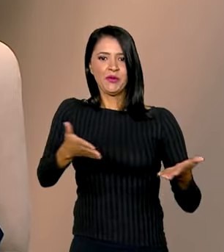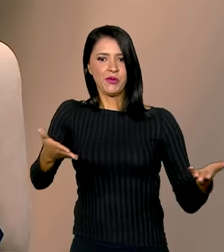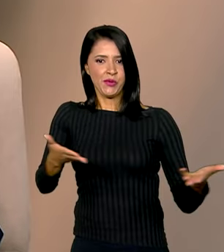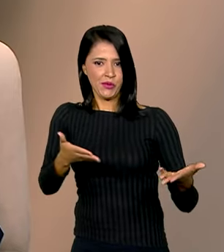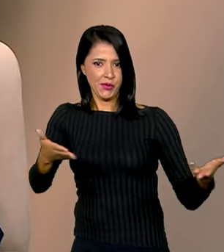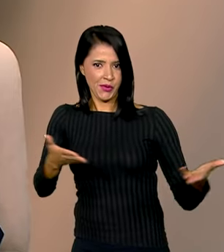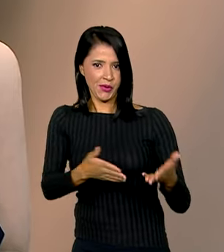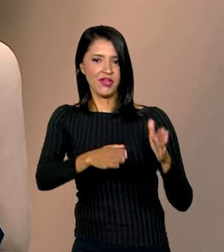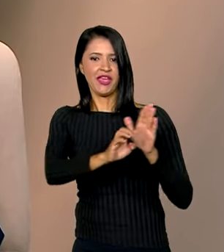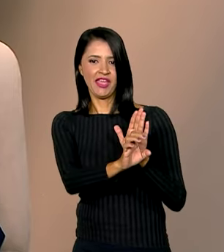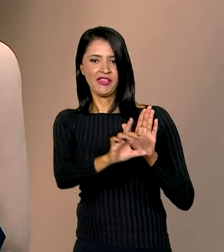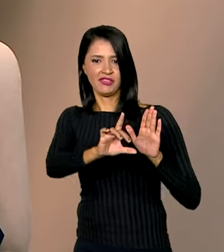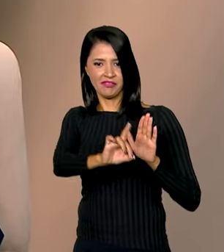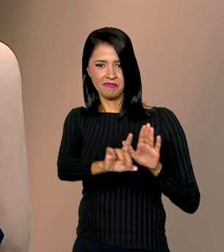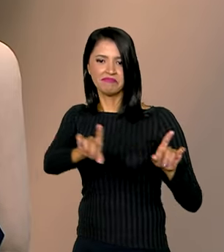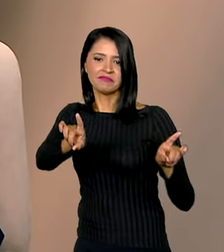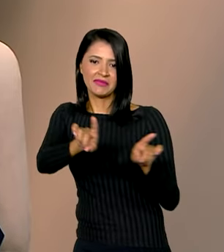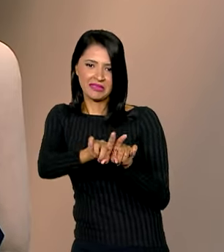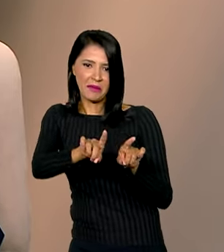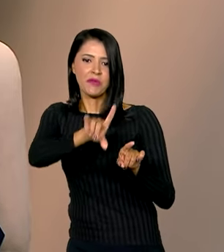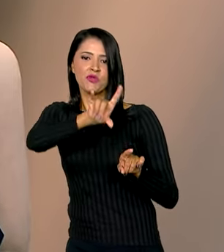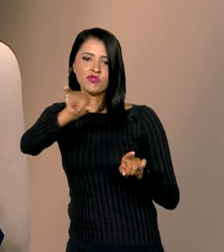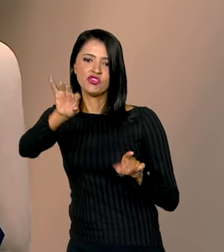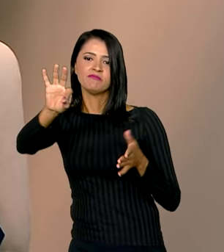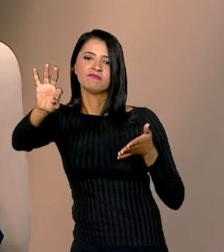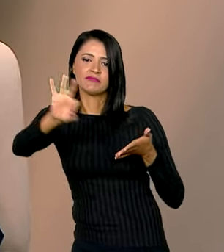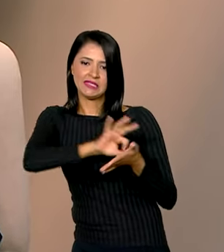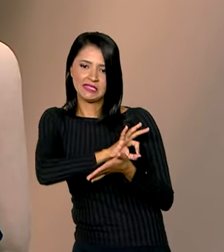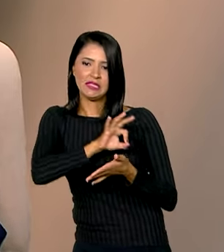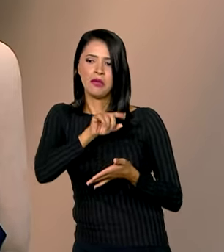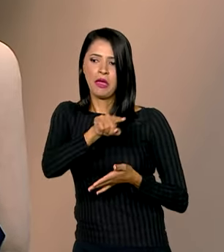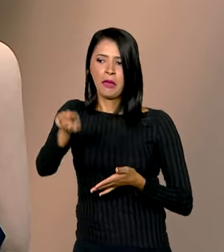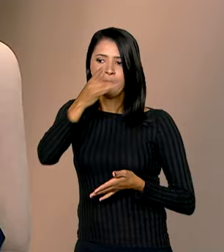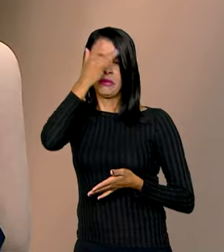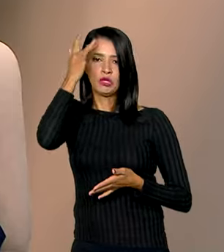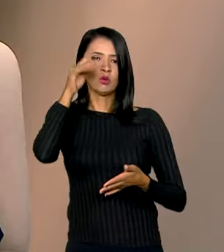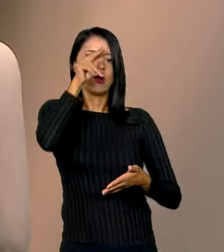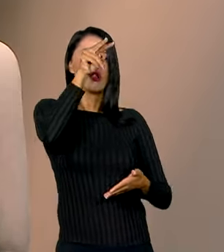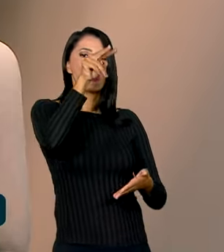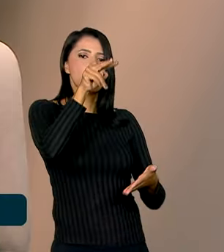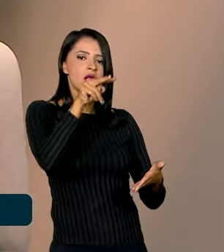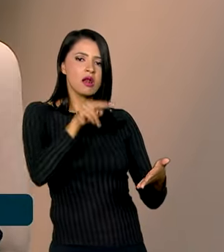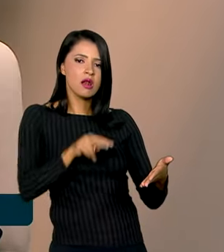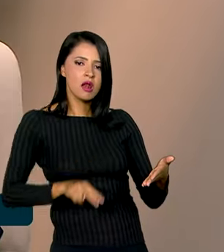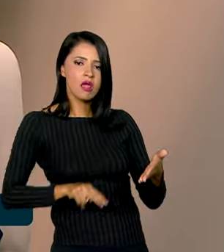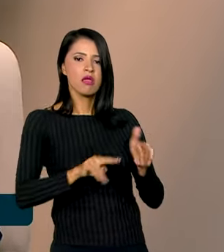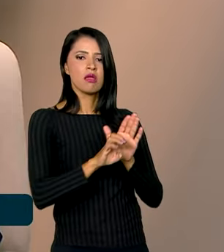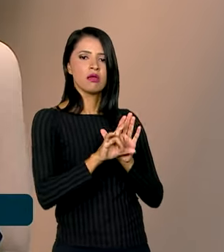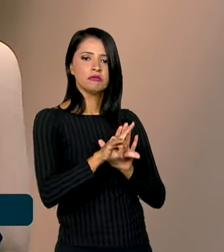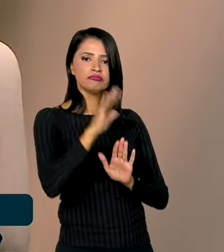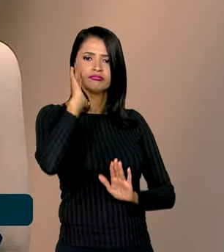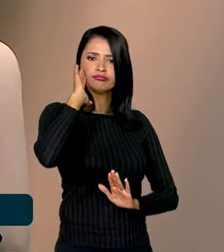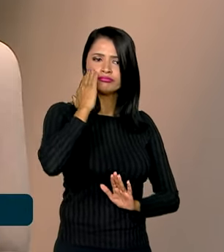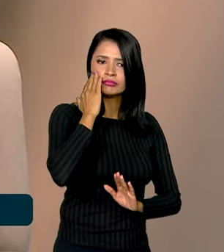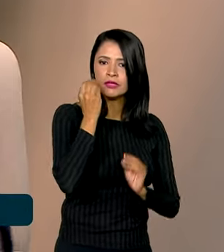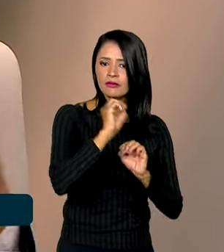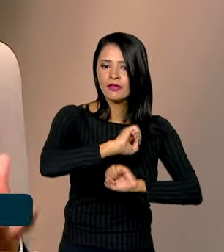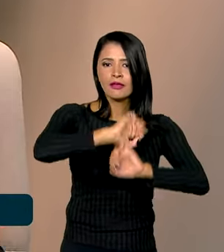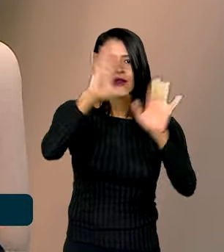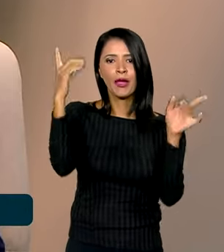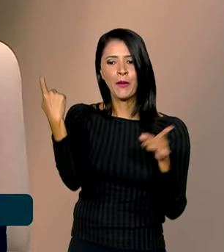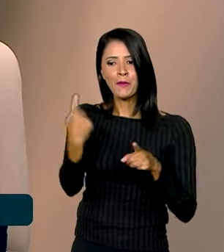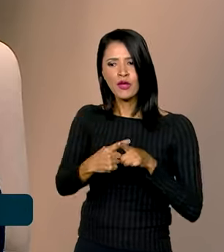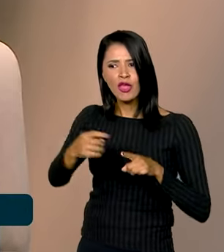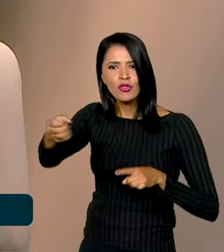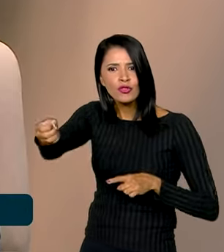e também as datas de inscrição para que as pessoas possam ter tempo de ler o edital, entender um pouco, porque essa é uma inovação, né? O